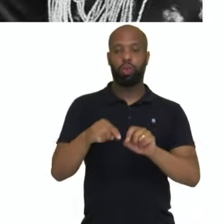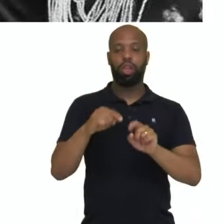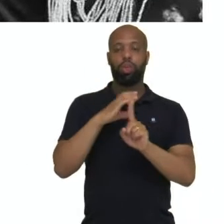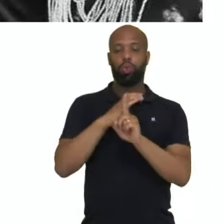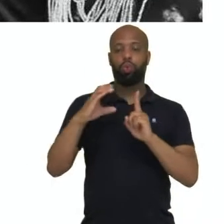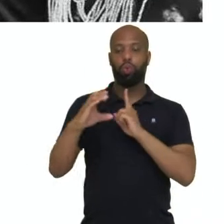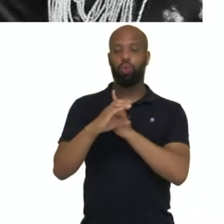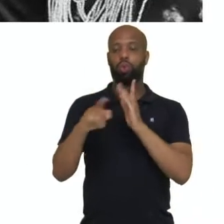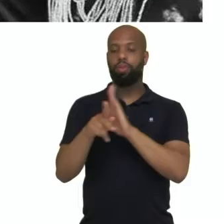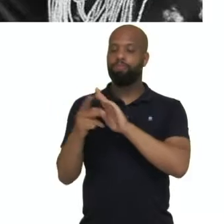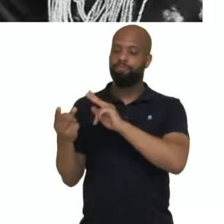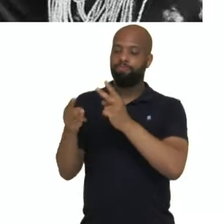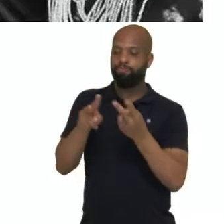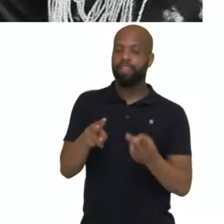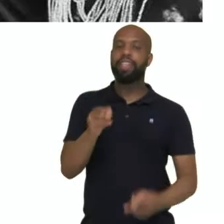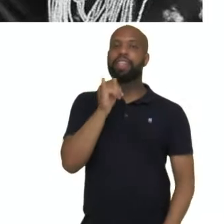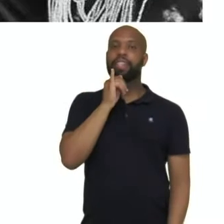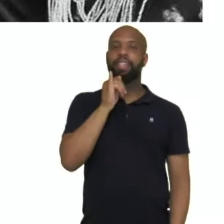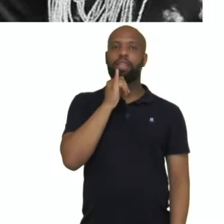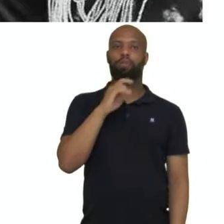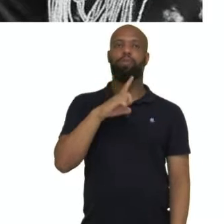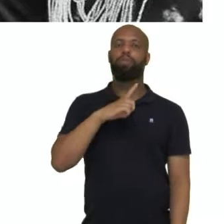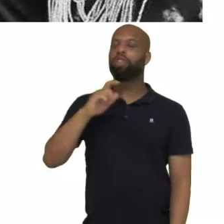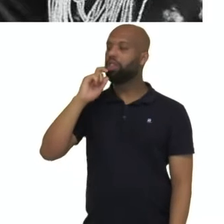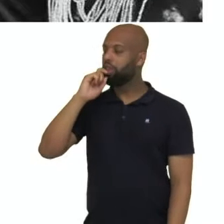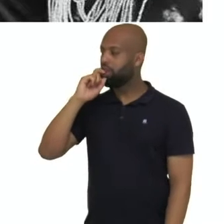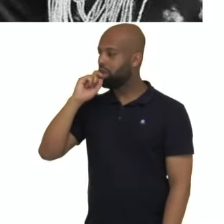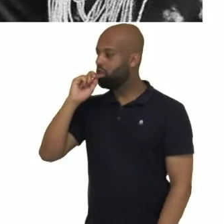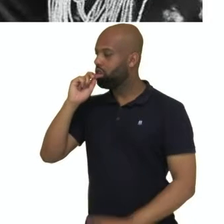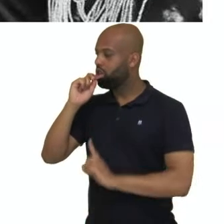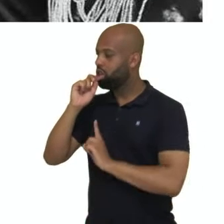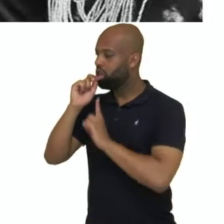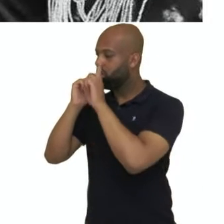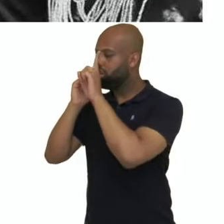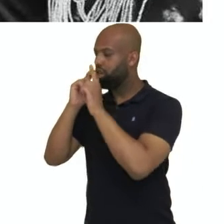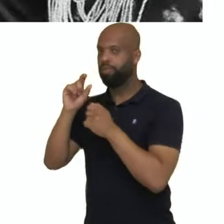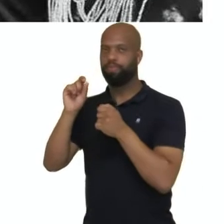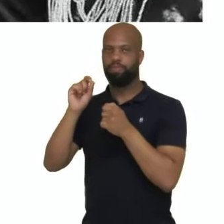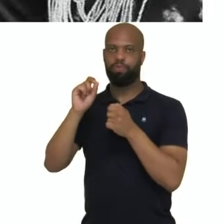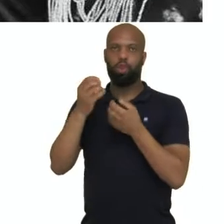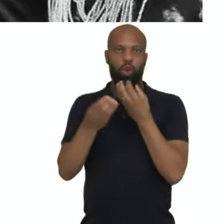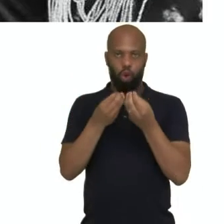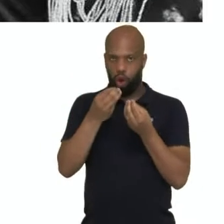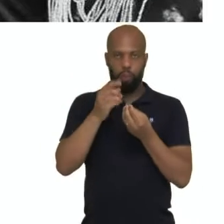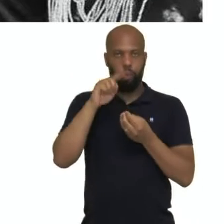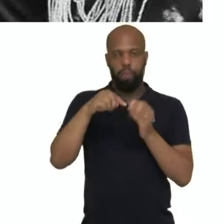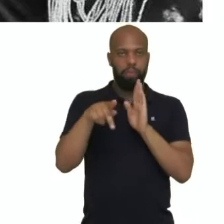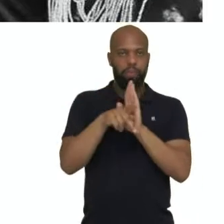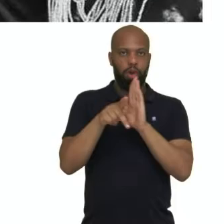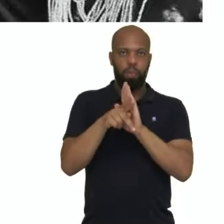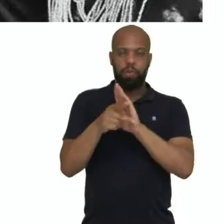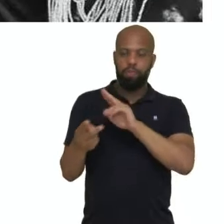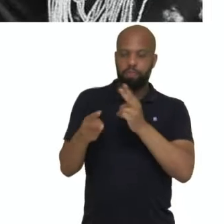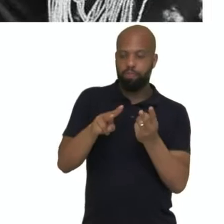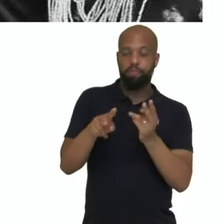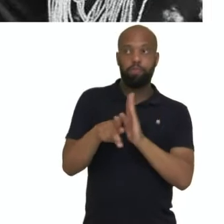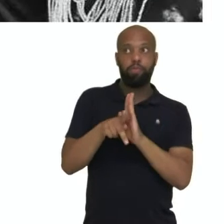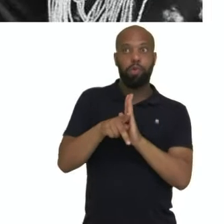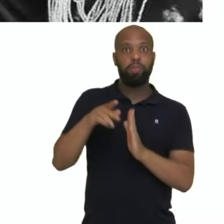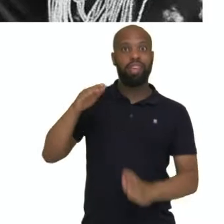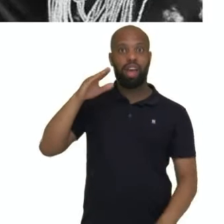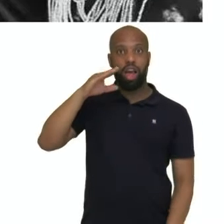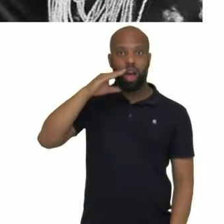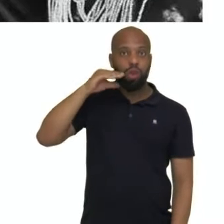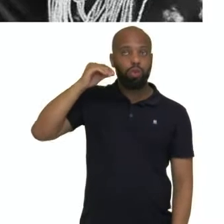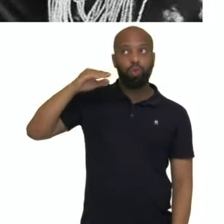exemplo é a furação do lábio inferior, onde as crianças passam para a fase adulta, como nesta foto. E isso acontece